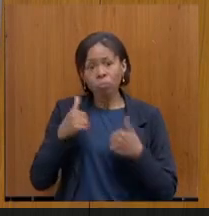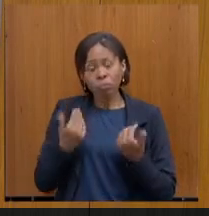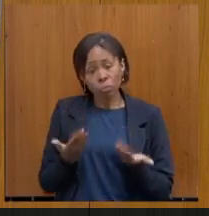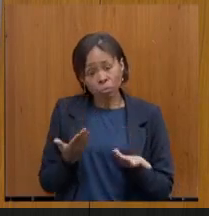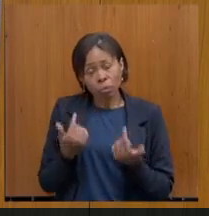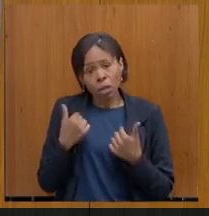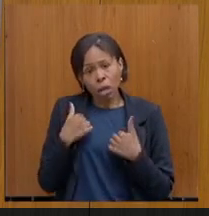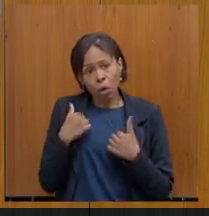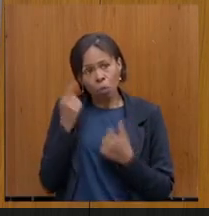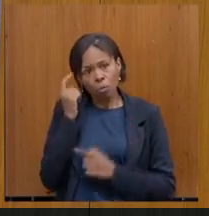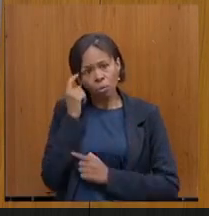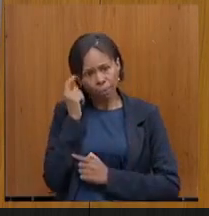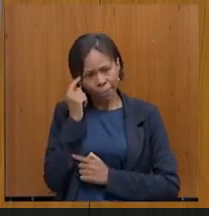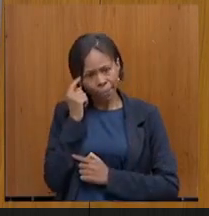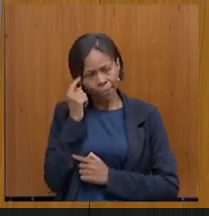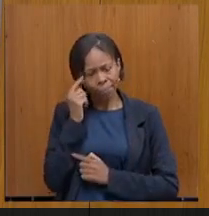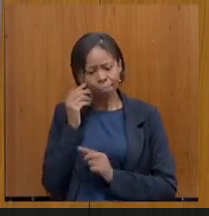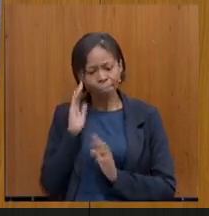como referência, secretário,